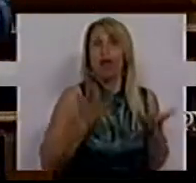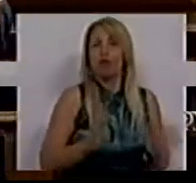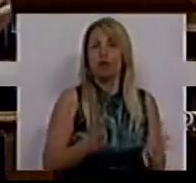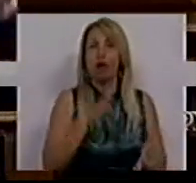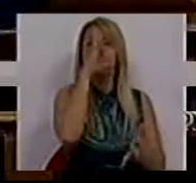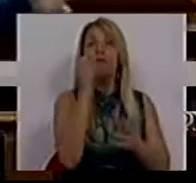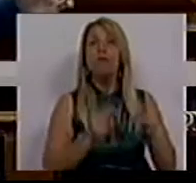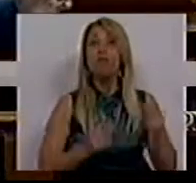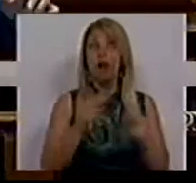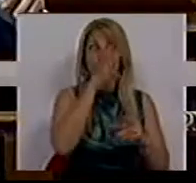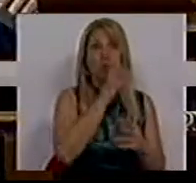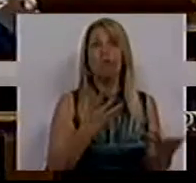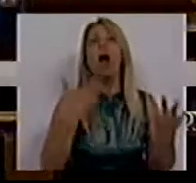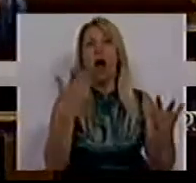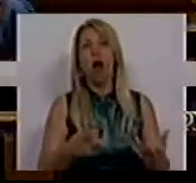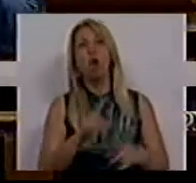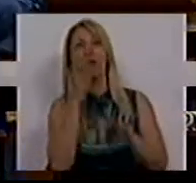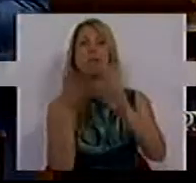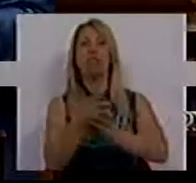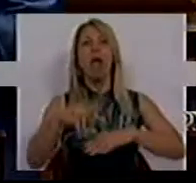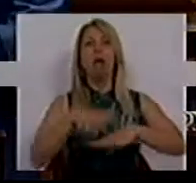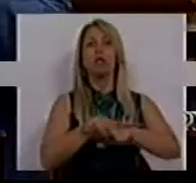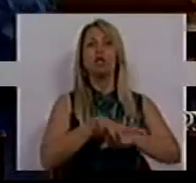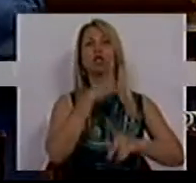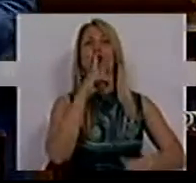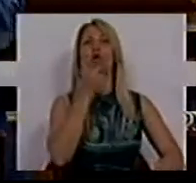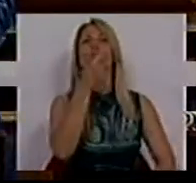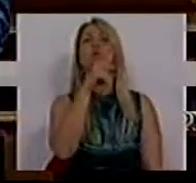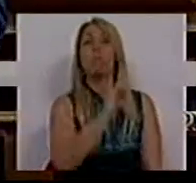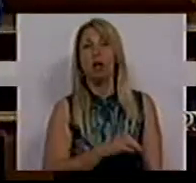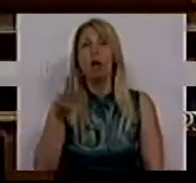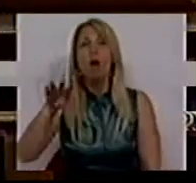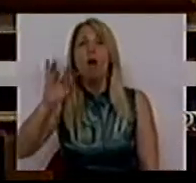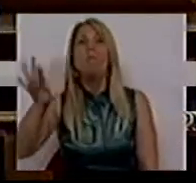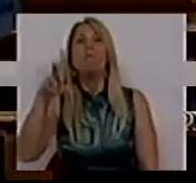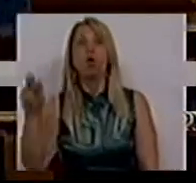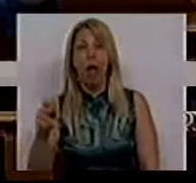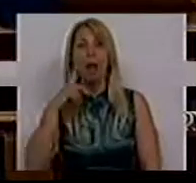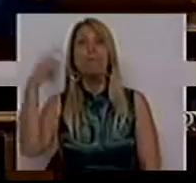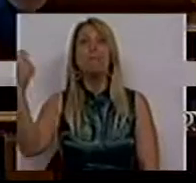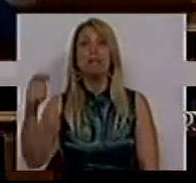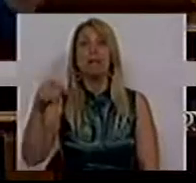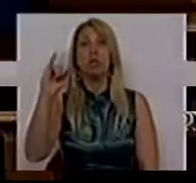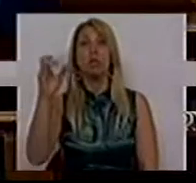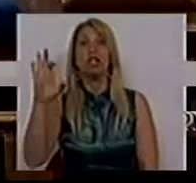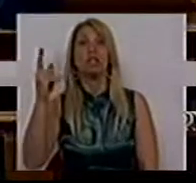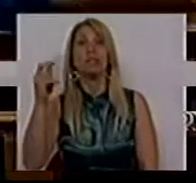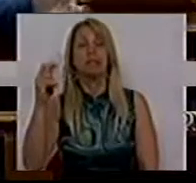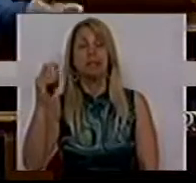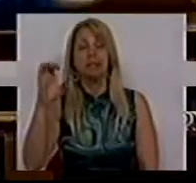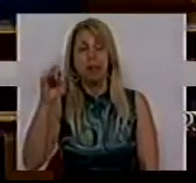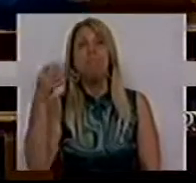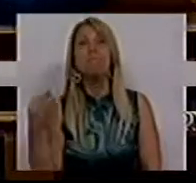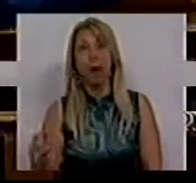para agora a administração do BES. E veja-se, Moreira Rato, que sai da presidência do IGCP diretamente para a administração